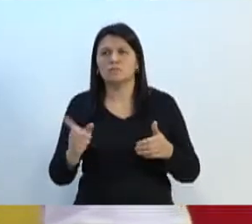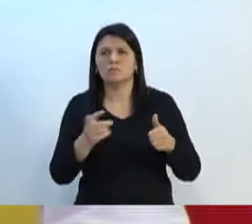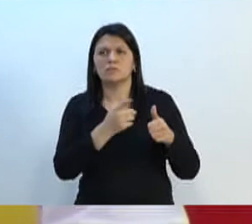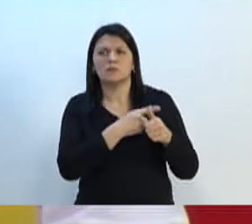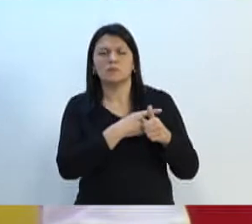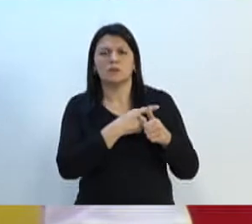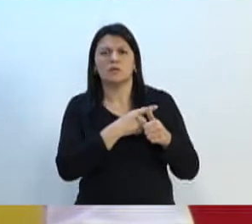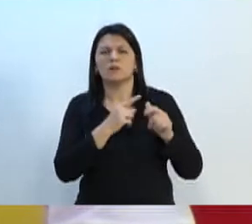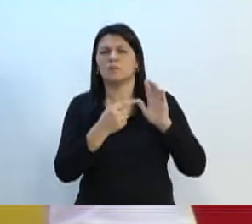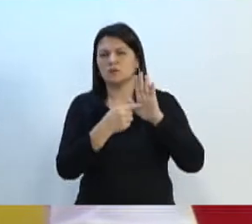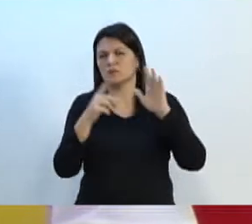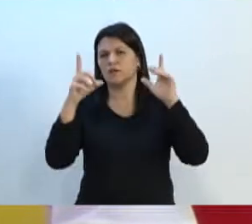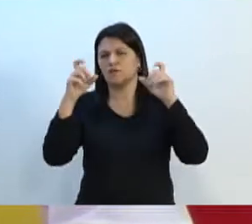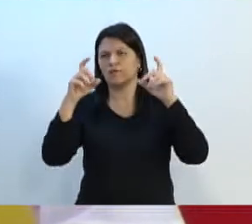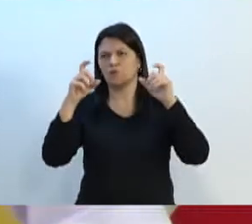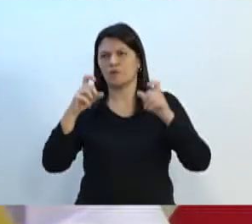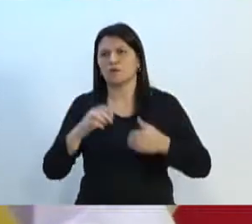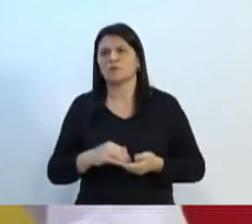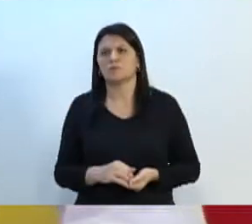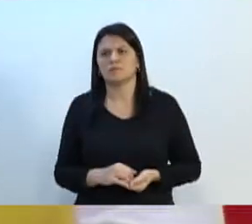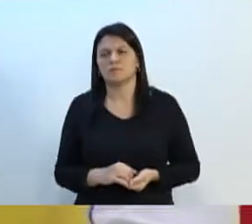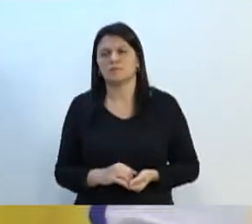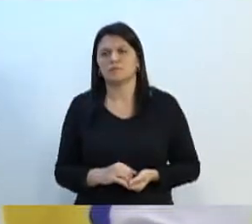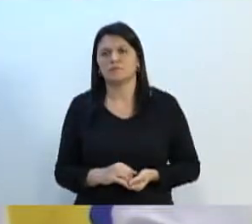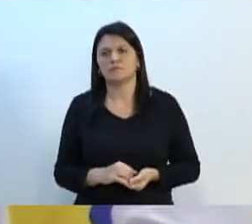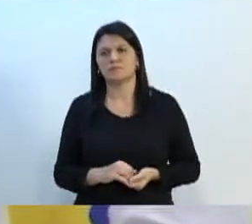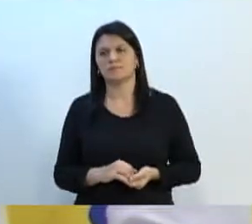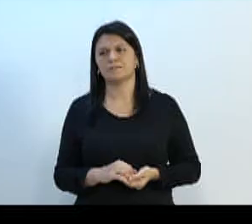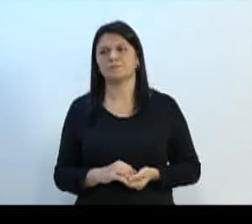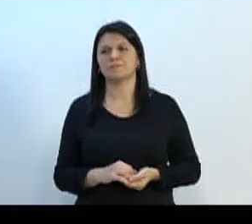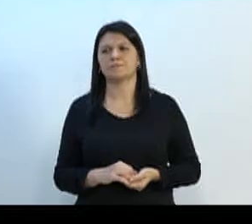primeira foto ali, por gentileza, se puder colocar a foto, dá uma paradinha ali.